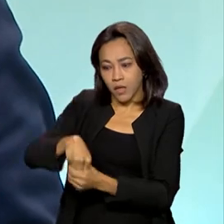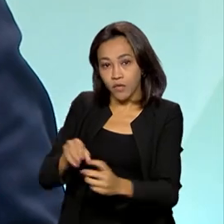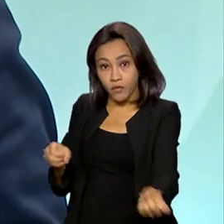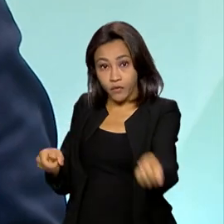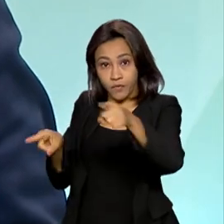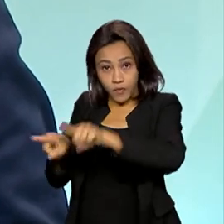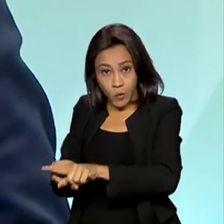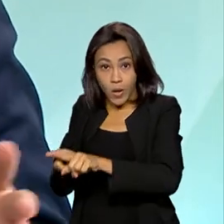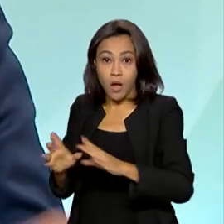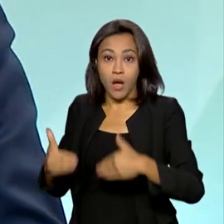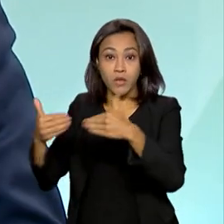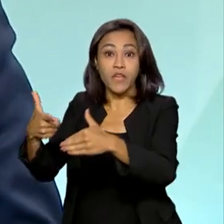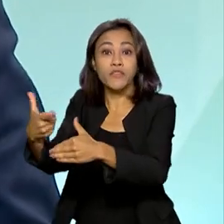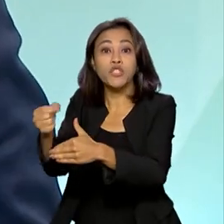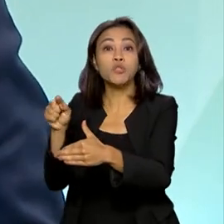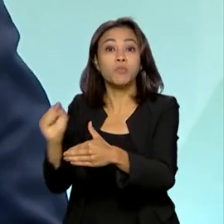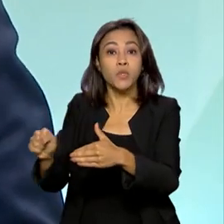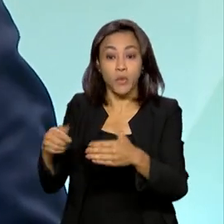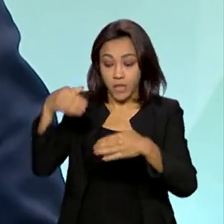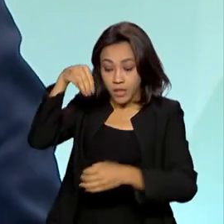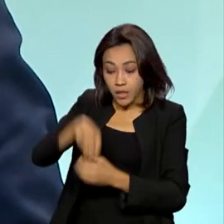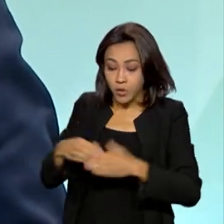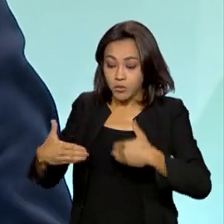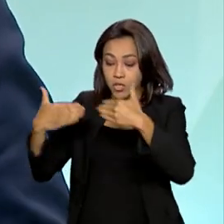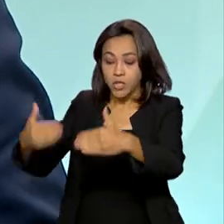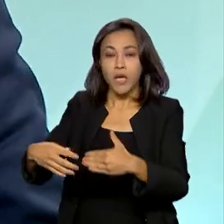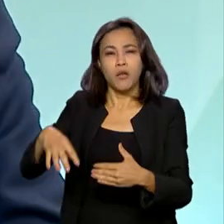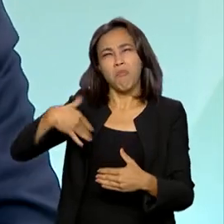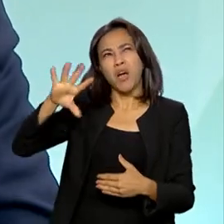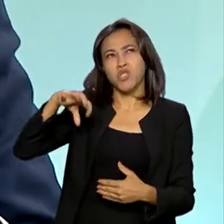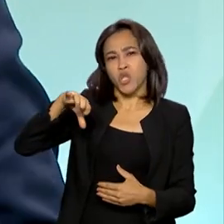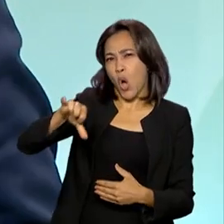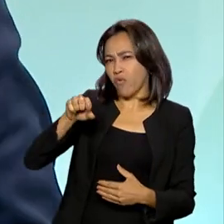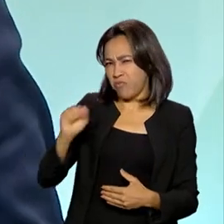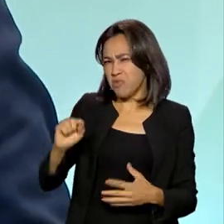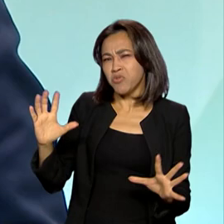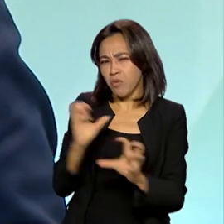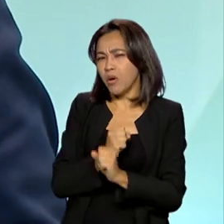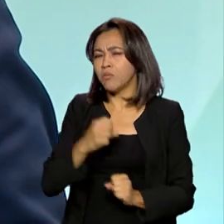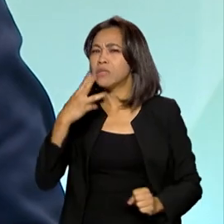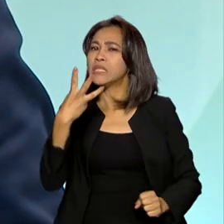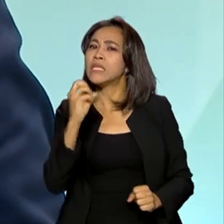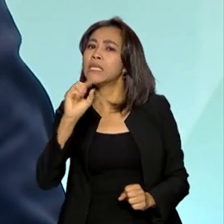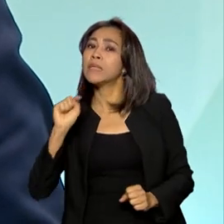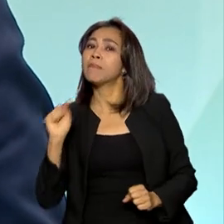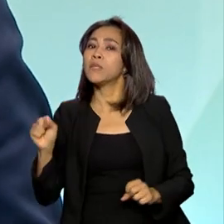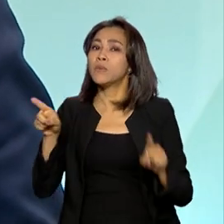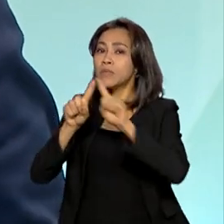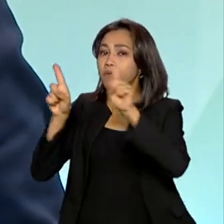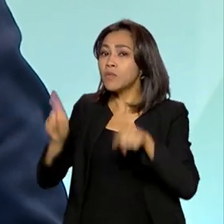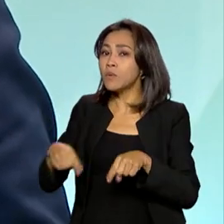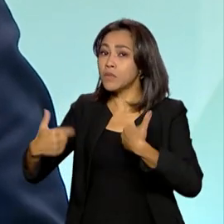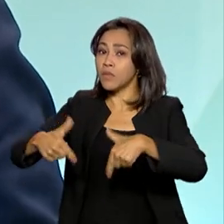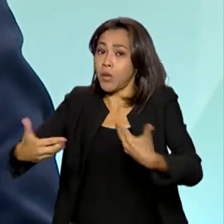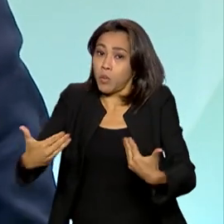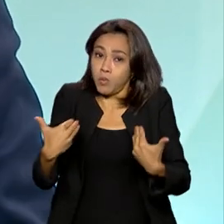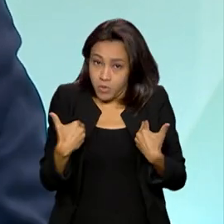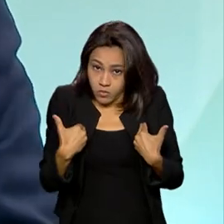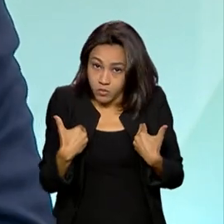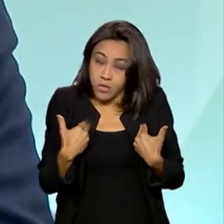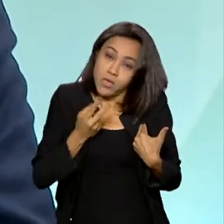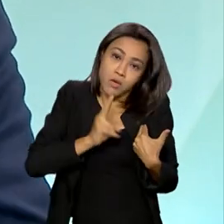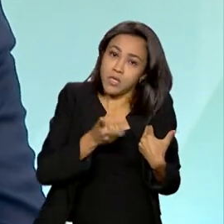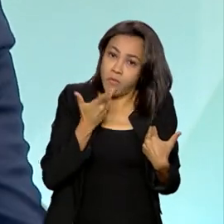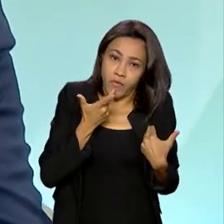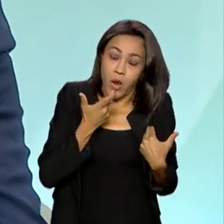20 mil servidores e o Ministério tem mais 9 mil servidores. Então, eu tenho lá uns 32 mil servidores que trabalham comigo. E eu sempre